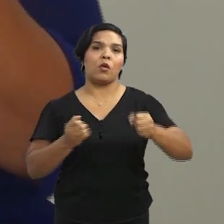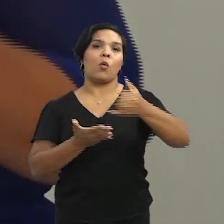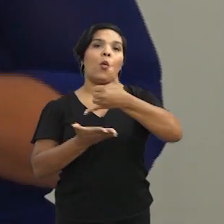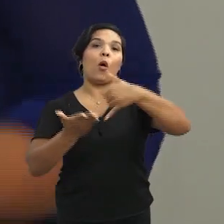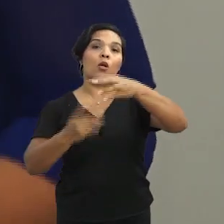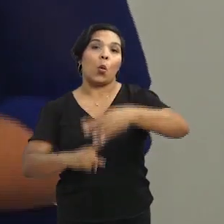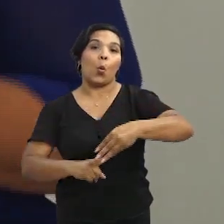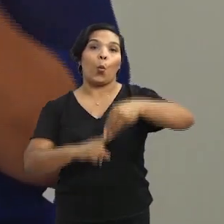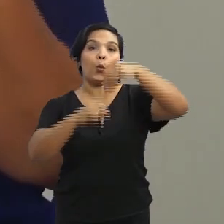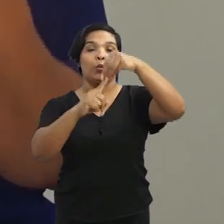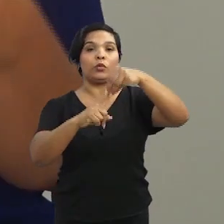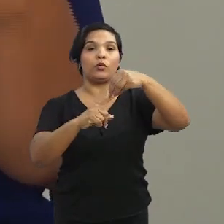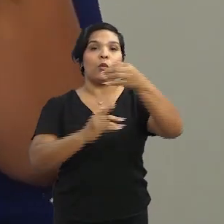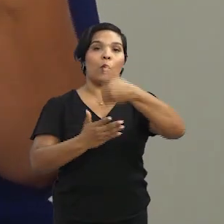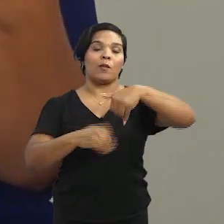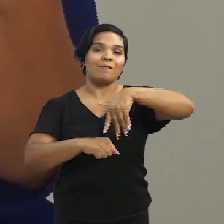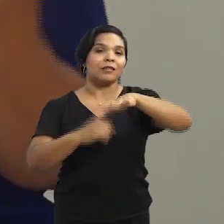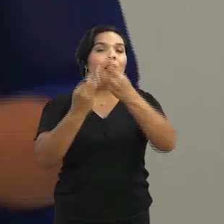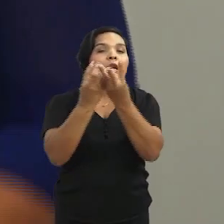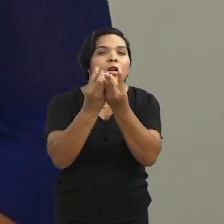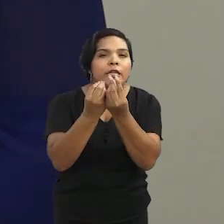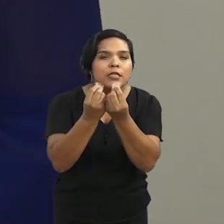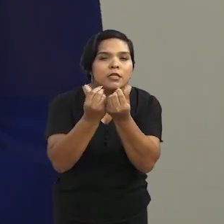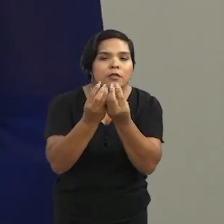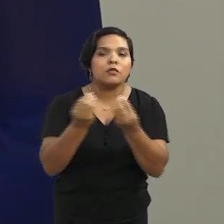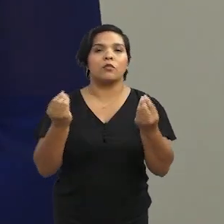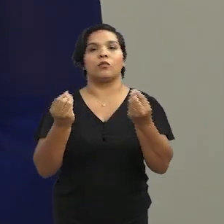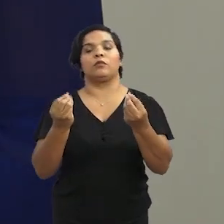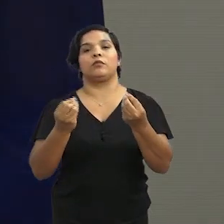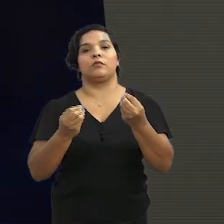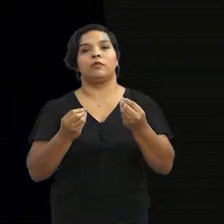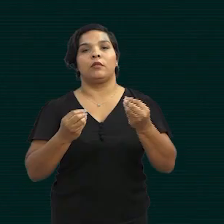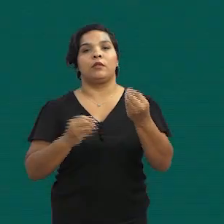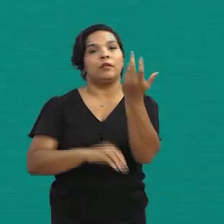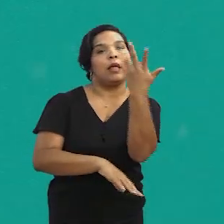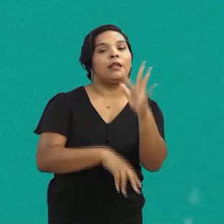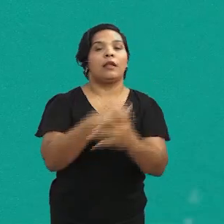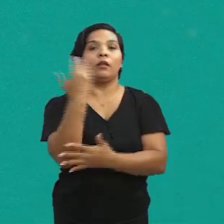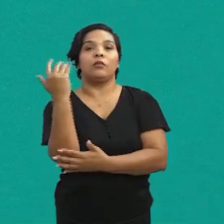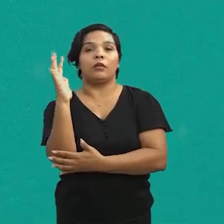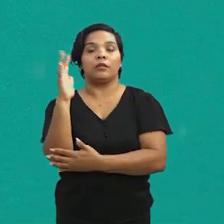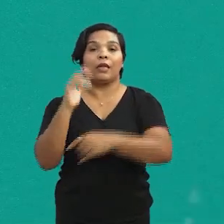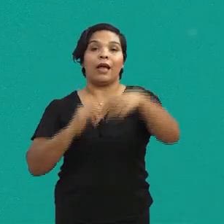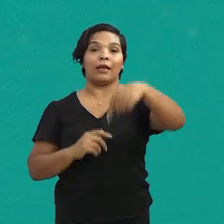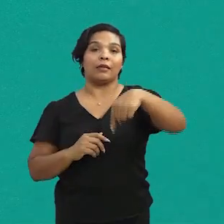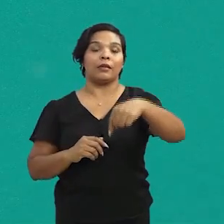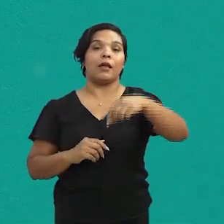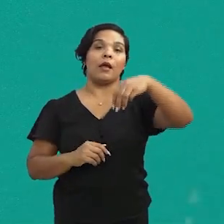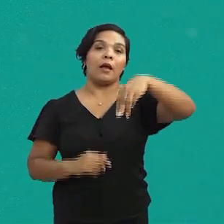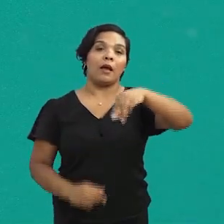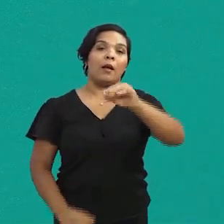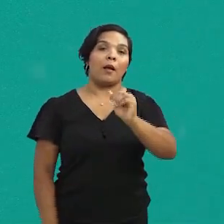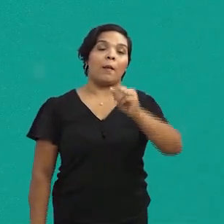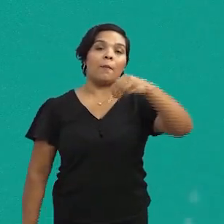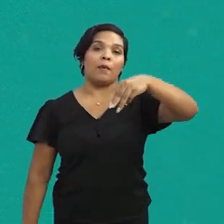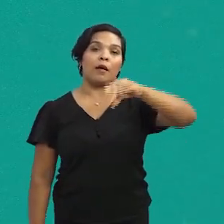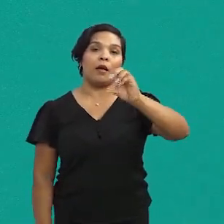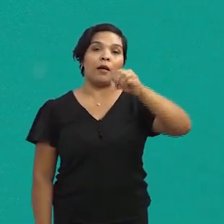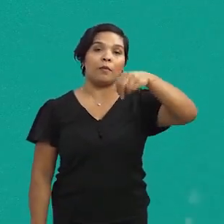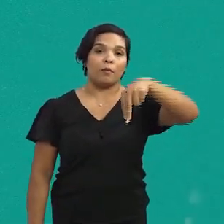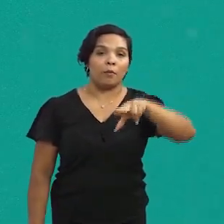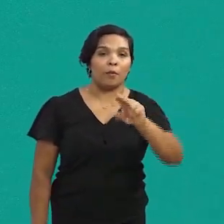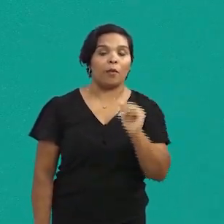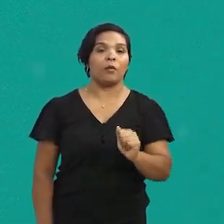por ser um óleo único, é o óleo mais viscoso da natureza. A mamona é uma cultura que no Brasil é tida como uma cultura,